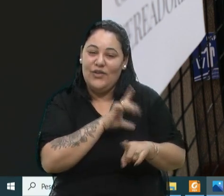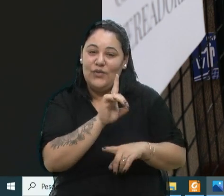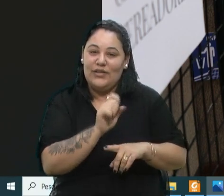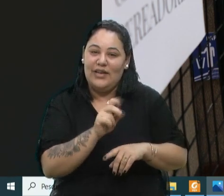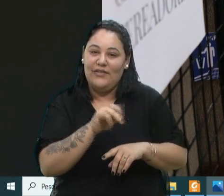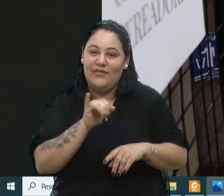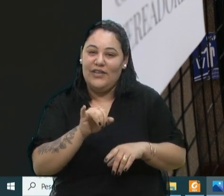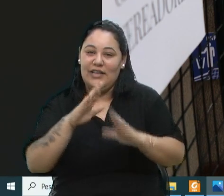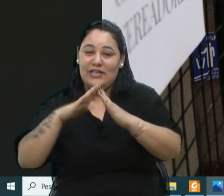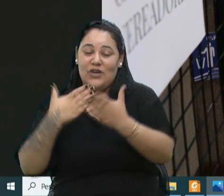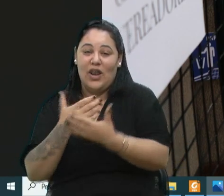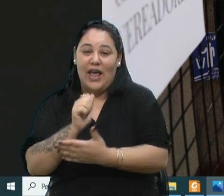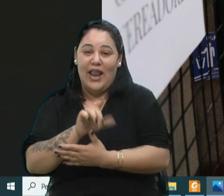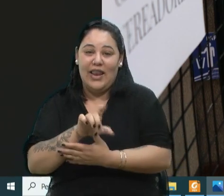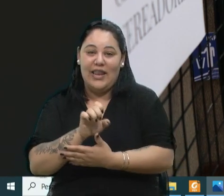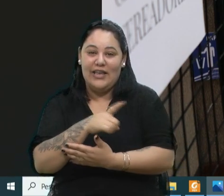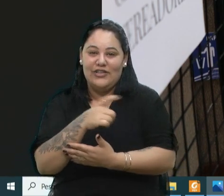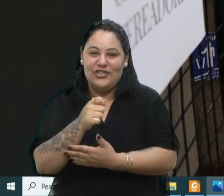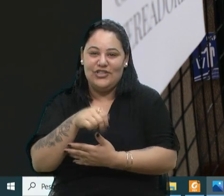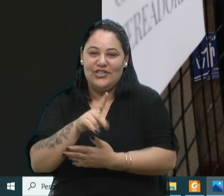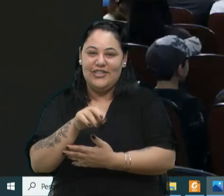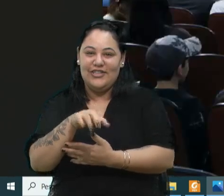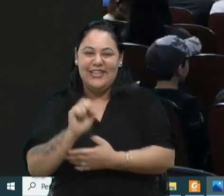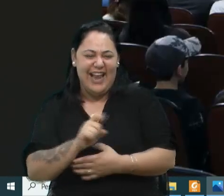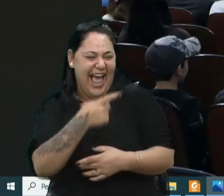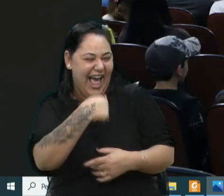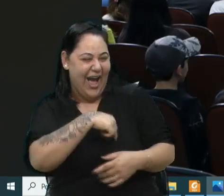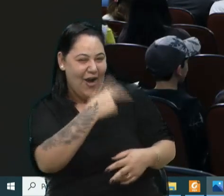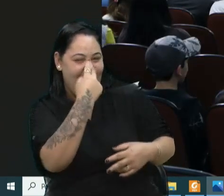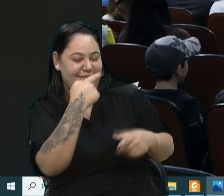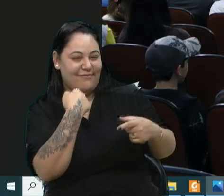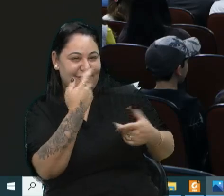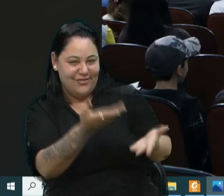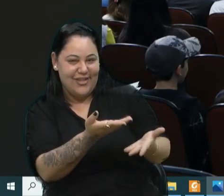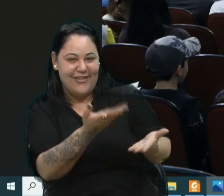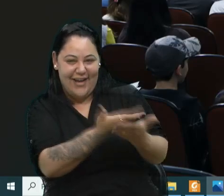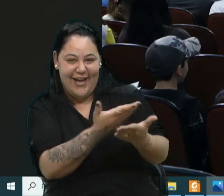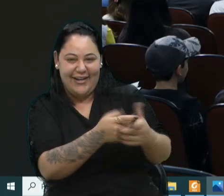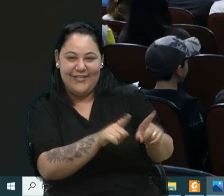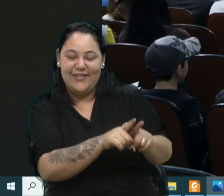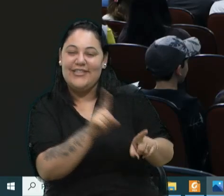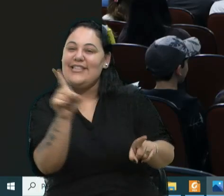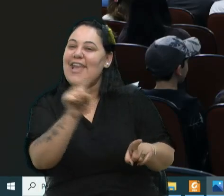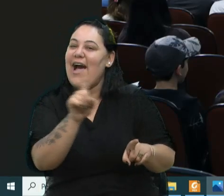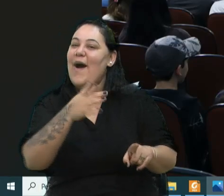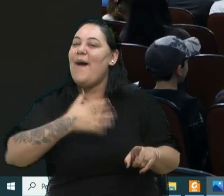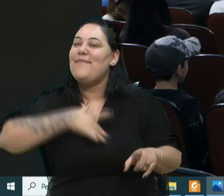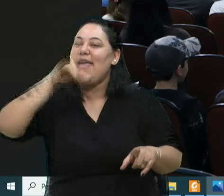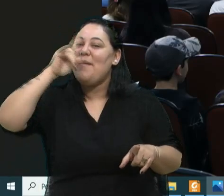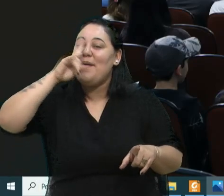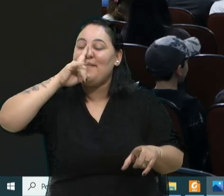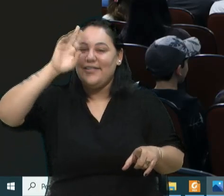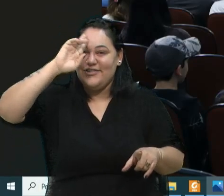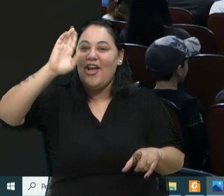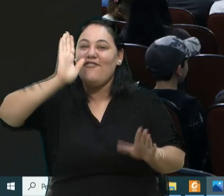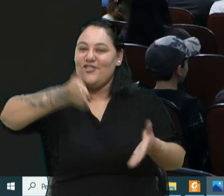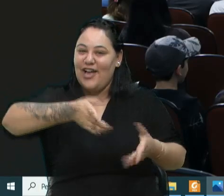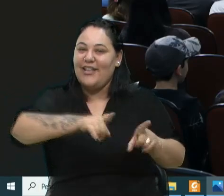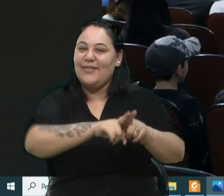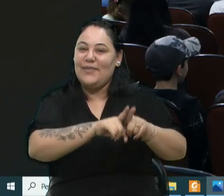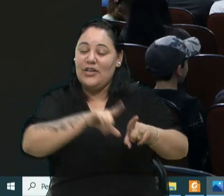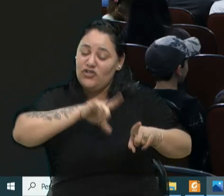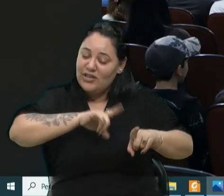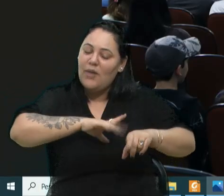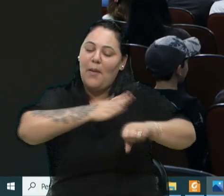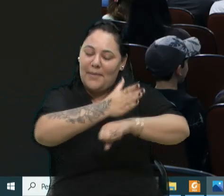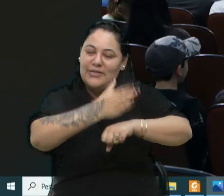ah, tu é do Alexandre Záter? Aqui já me olharam. Deu aula no Alexandre? Não, quem deu aula no Alexandre Záter foi minha mãe, foi o diretor, enfim. Então, gente tem um envolvimento grande na